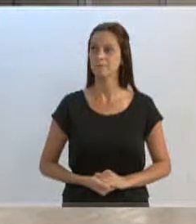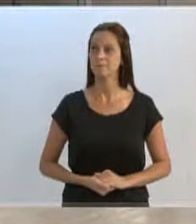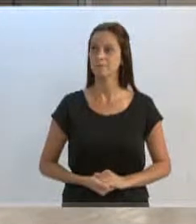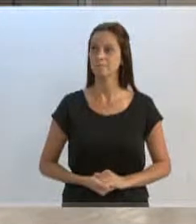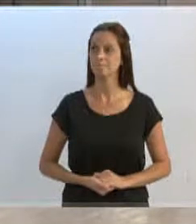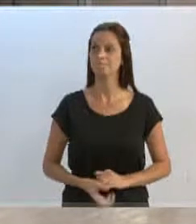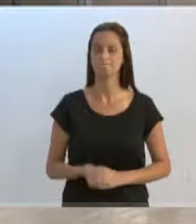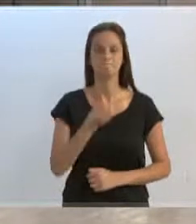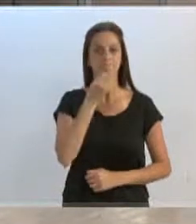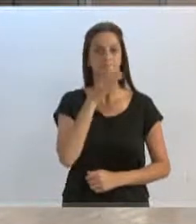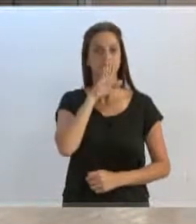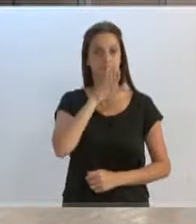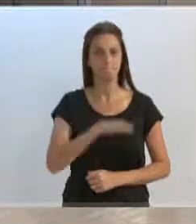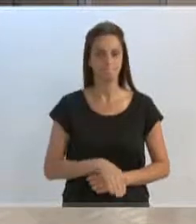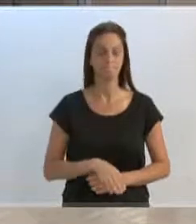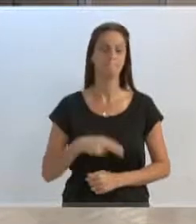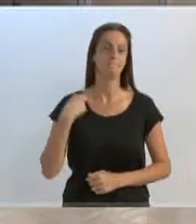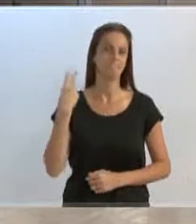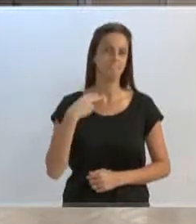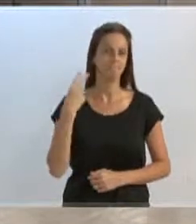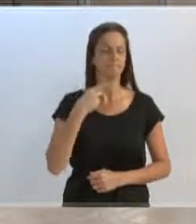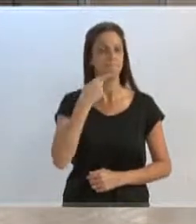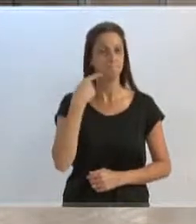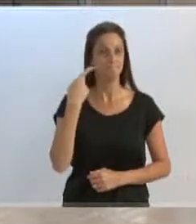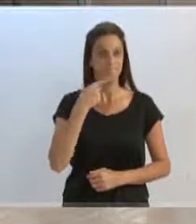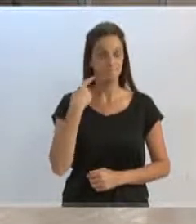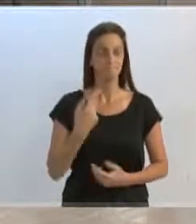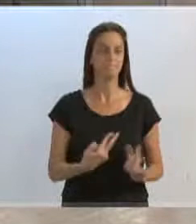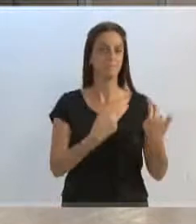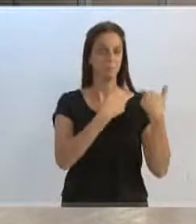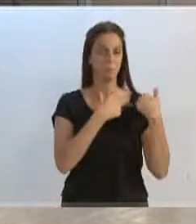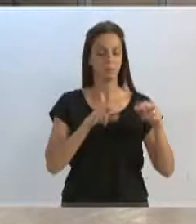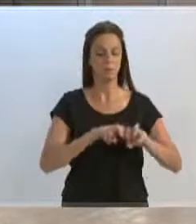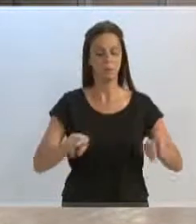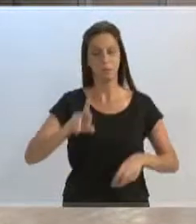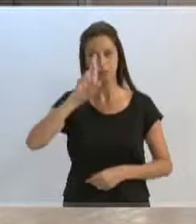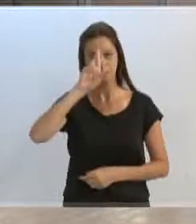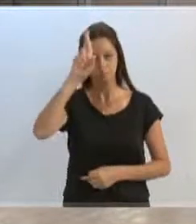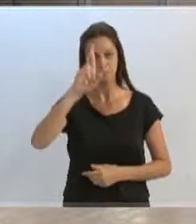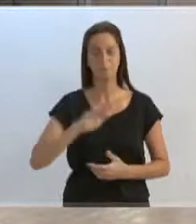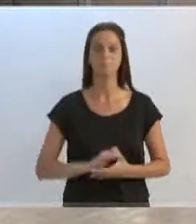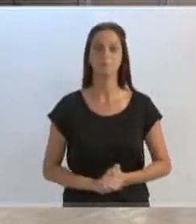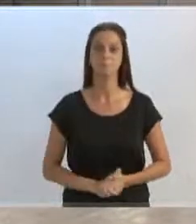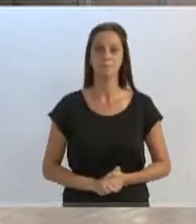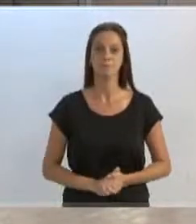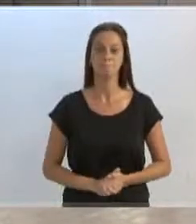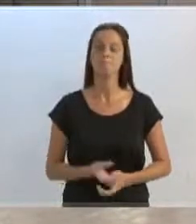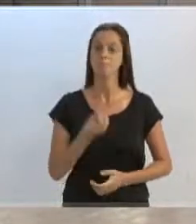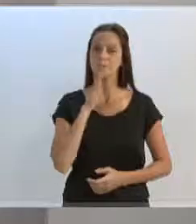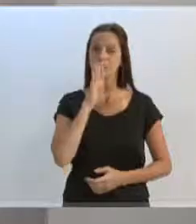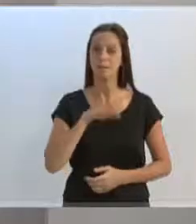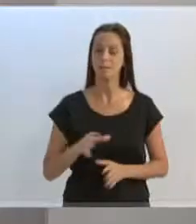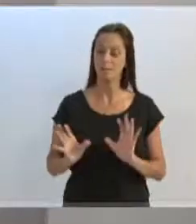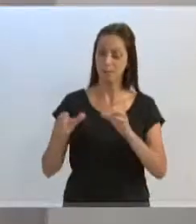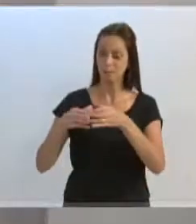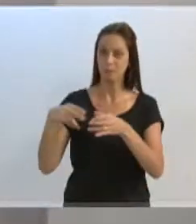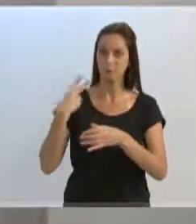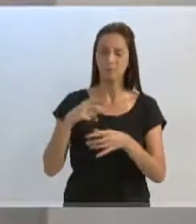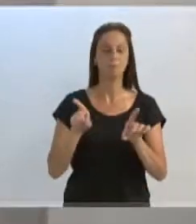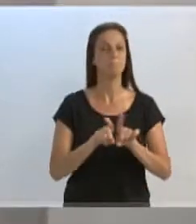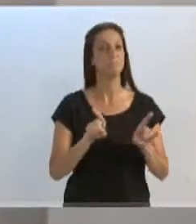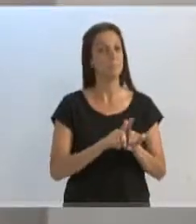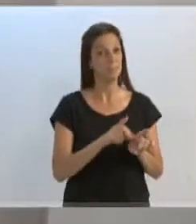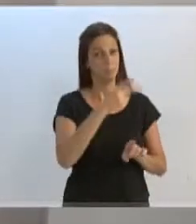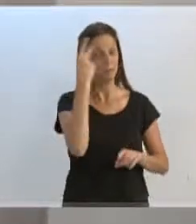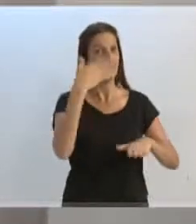Boa tarde, vereador Marcelo Lanzarim, que preside os trabalhos dessa casa. Boa tarde, senhores vereadores. Boa tarde, público